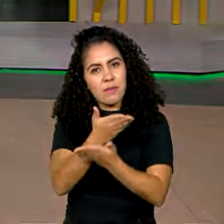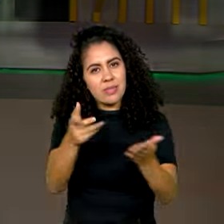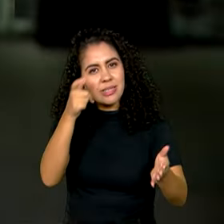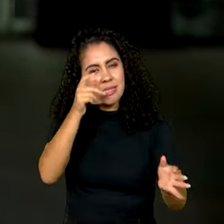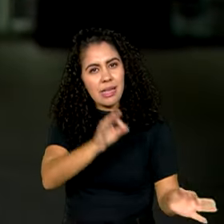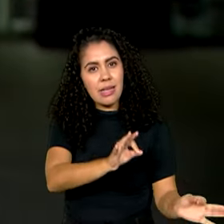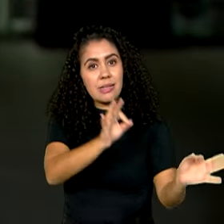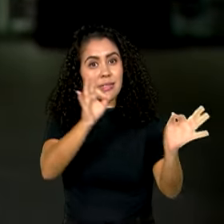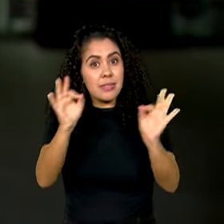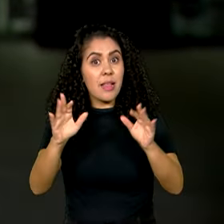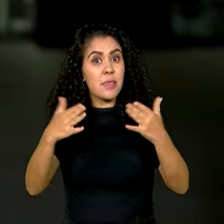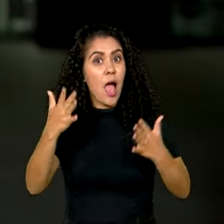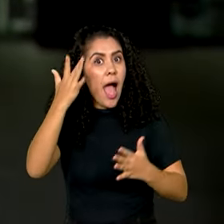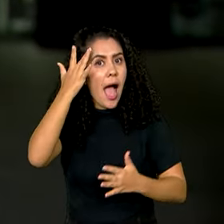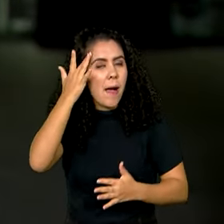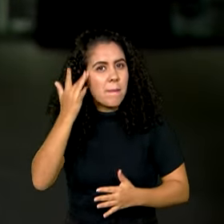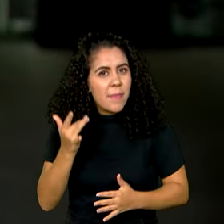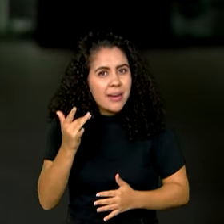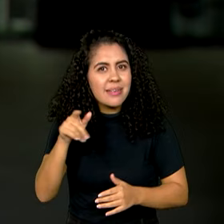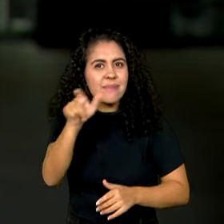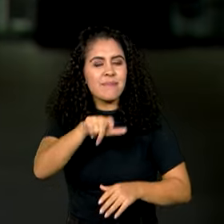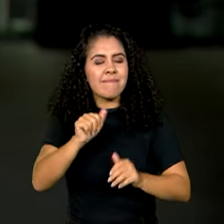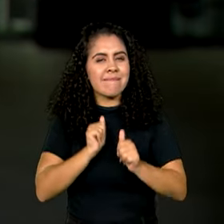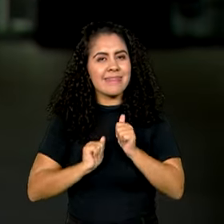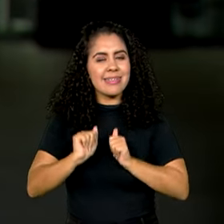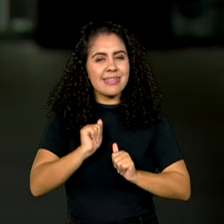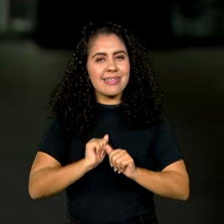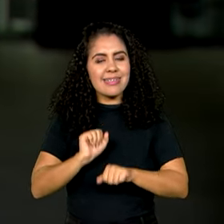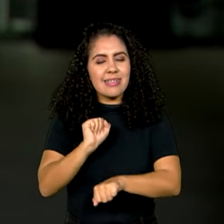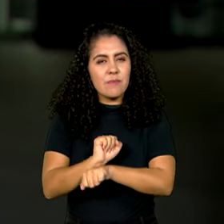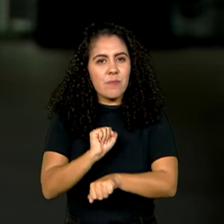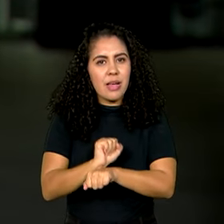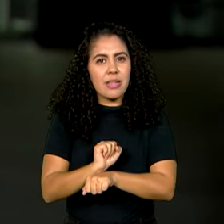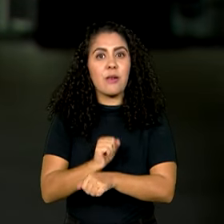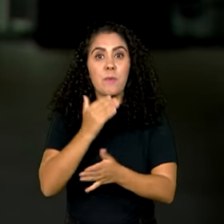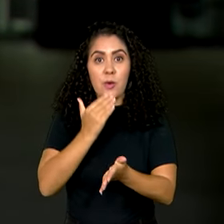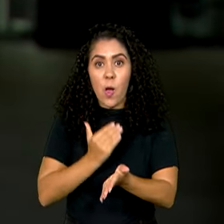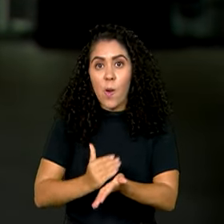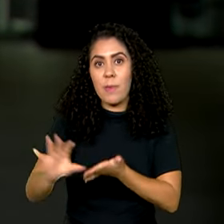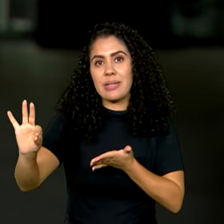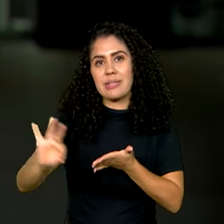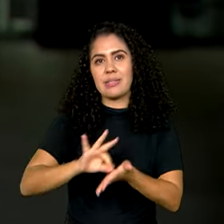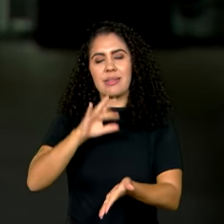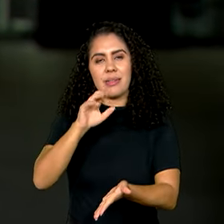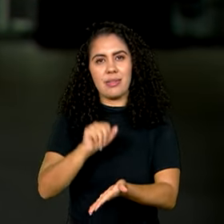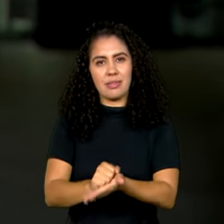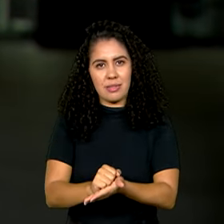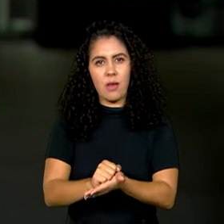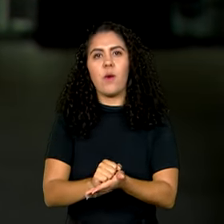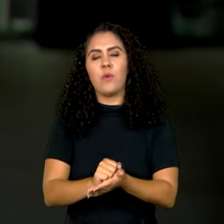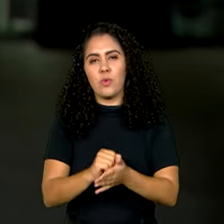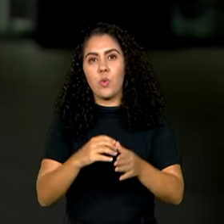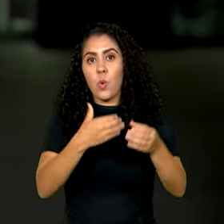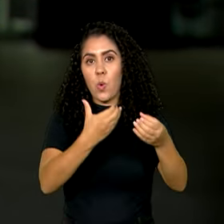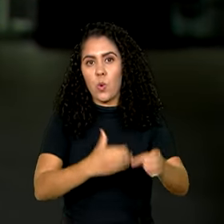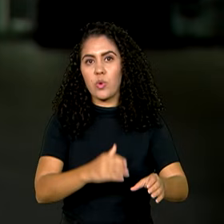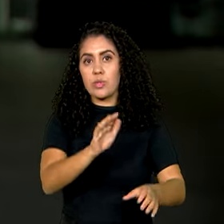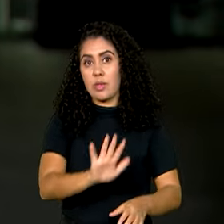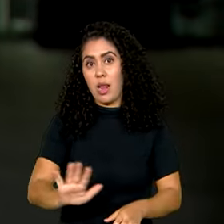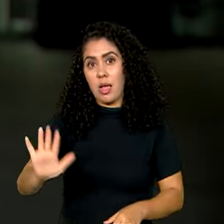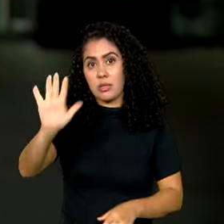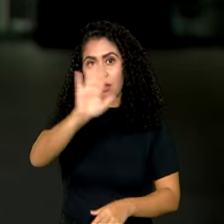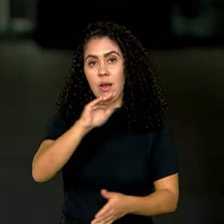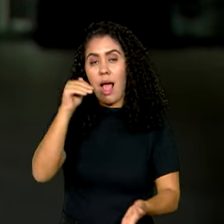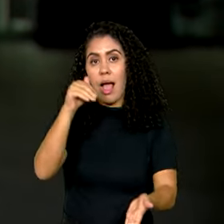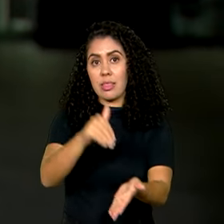dia que todo concurseiro estava aguardando. É que começam as inscrições do concurso nacional unificado e vão até o dia 9